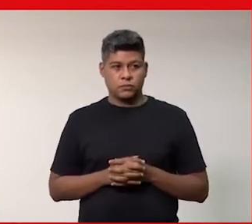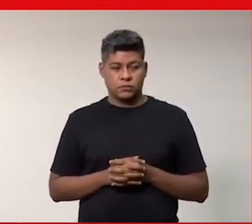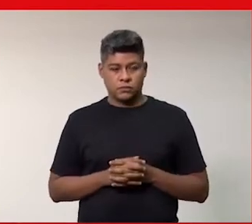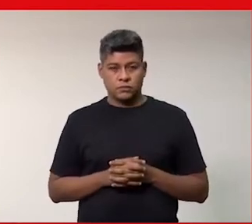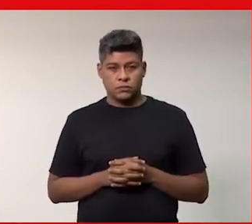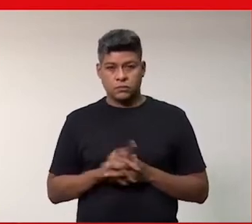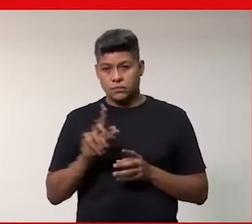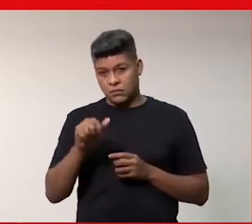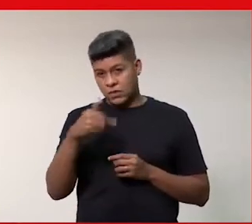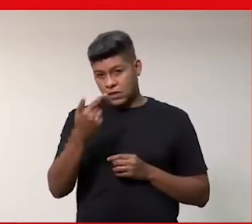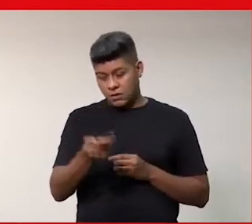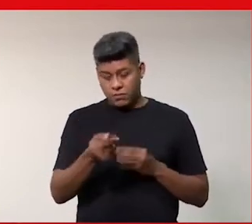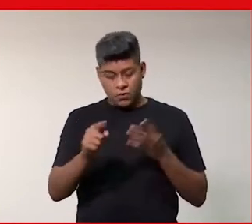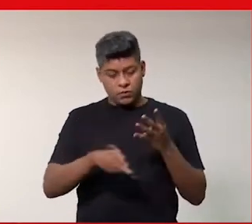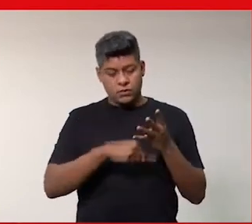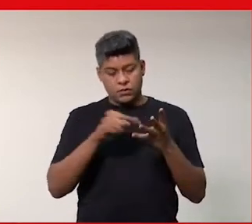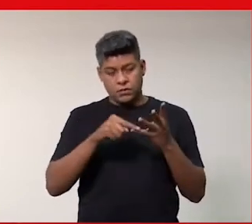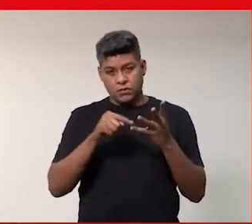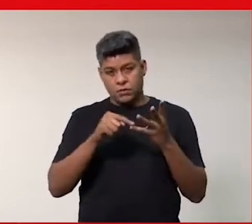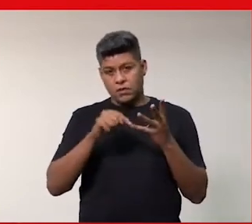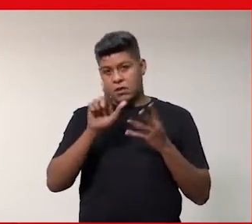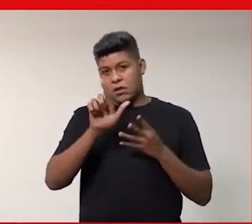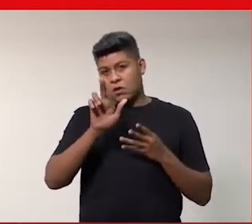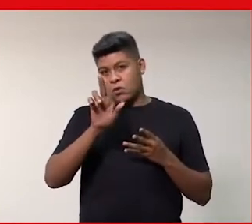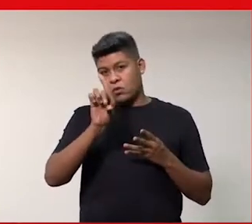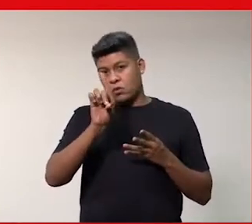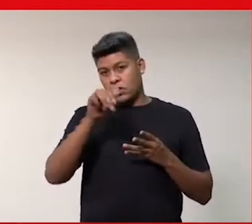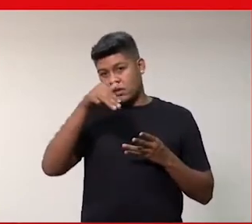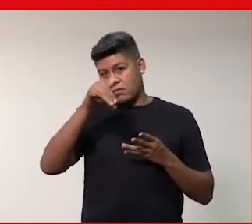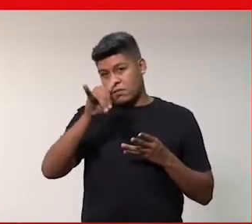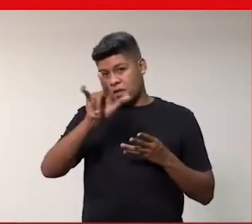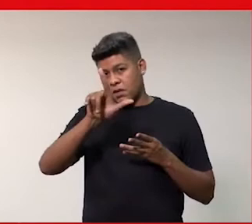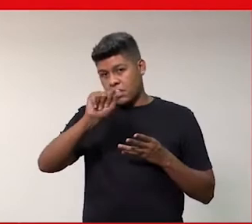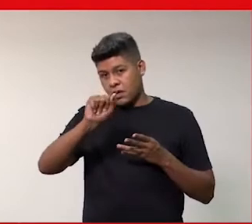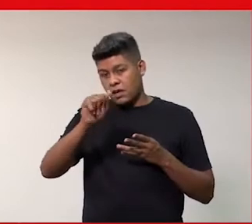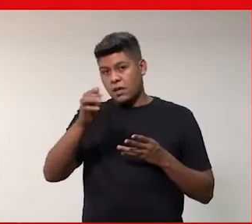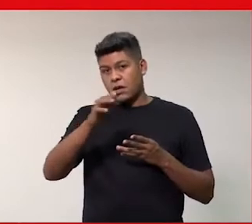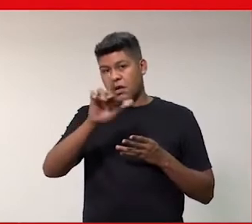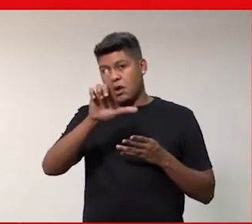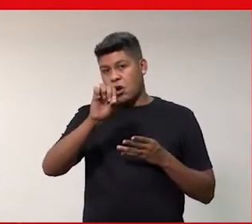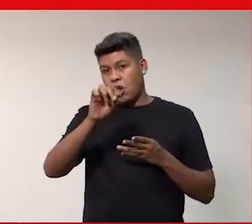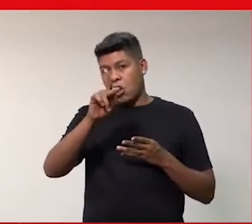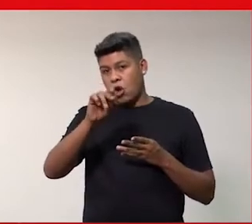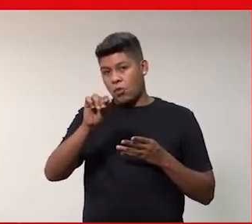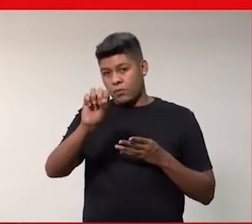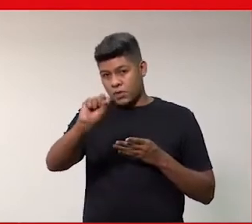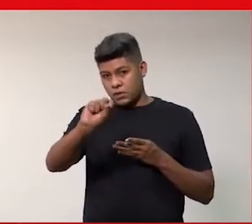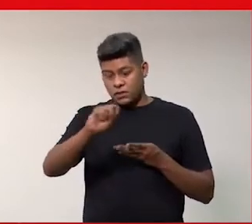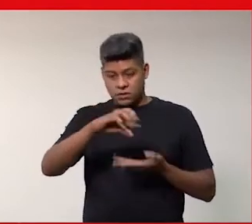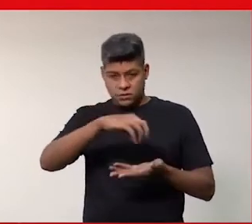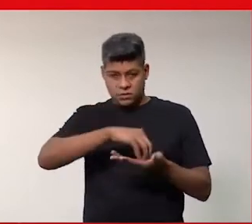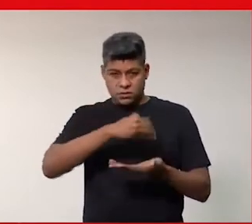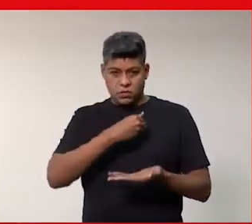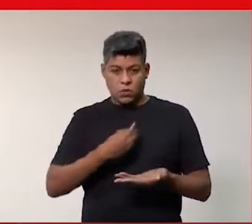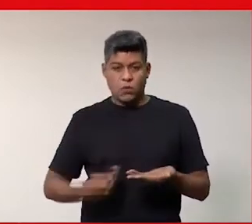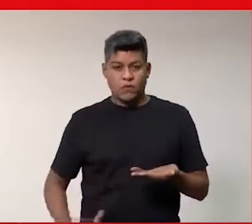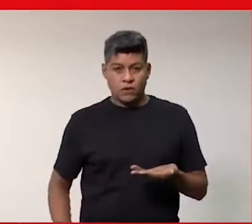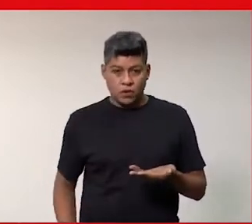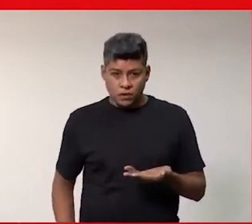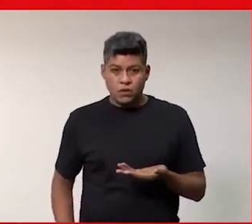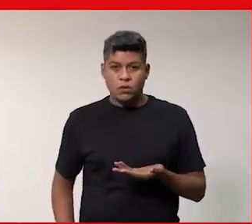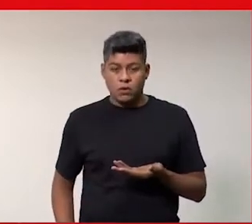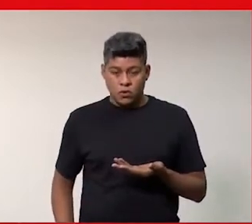Depois da Karen, vem a Ludmilla Reis Brito Lopes, do setor governamental, ela é